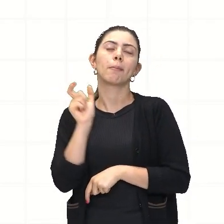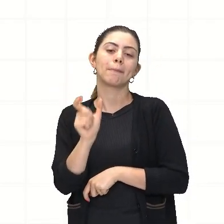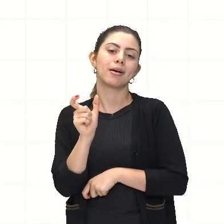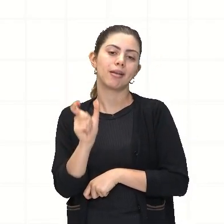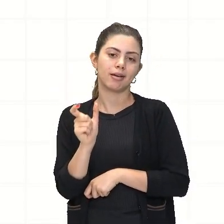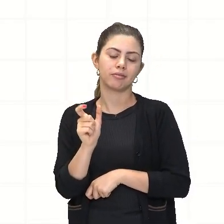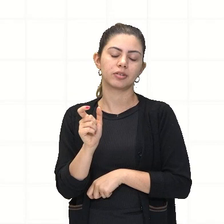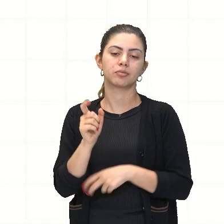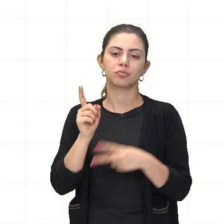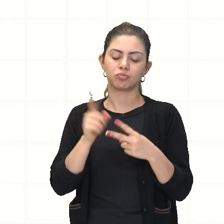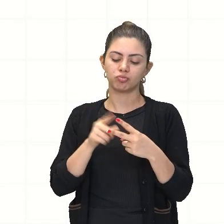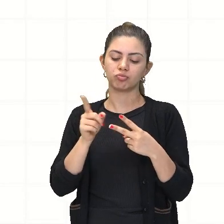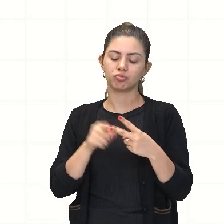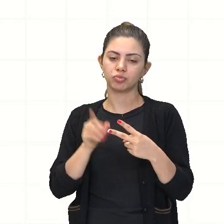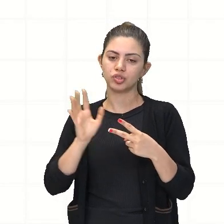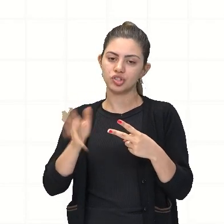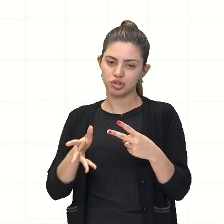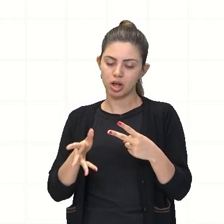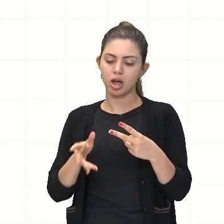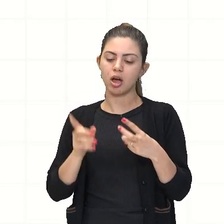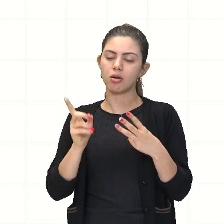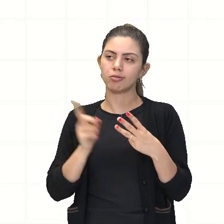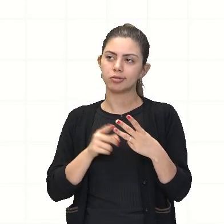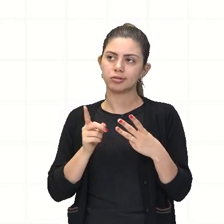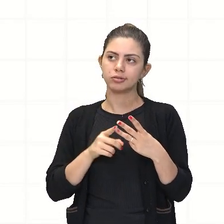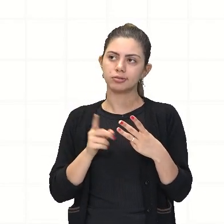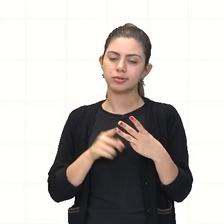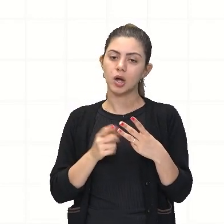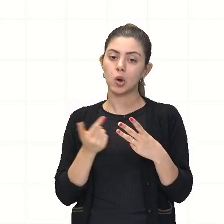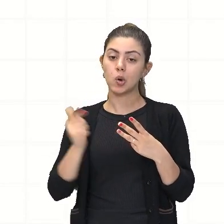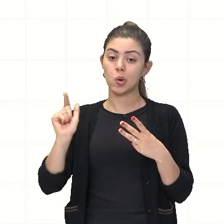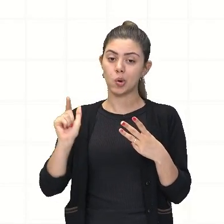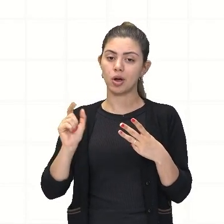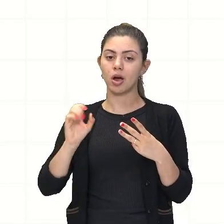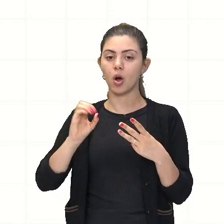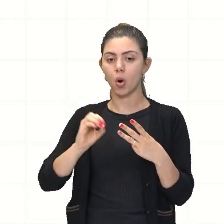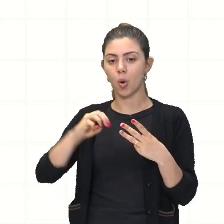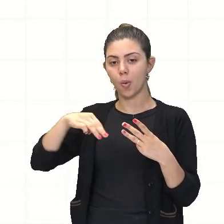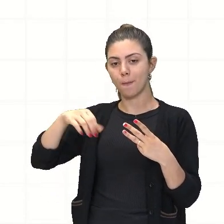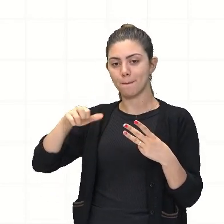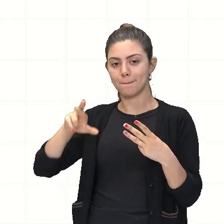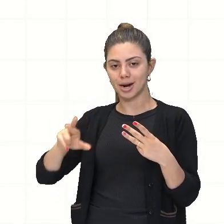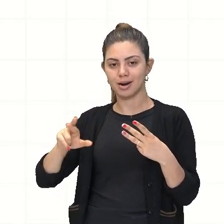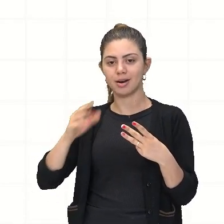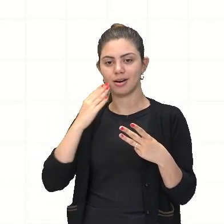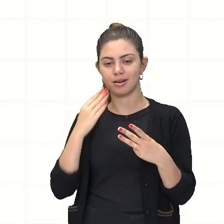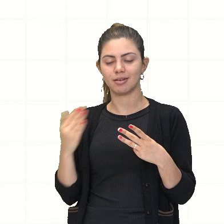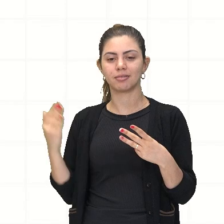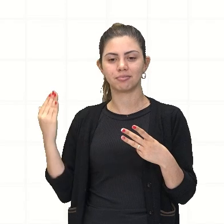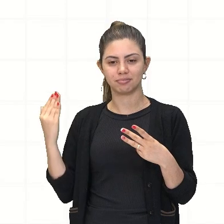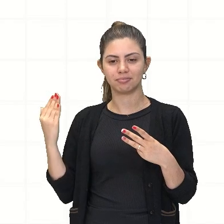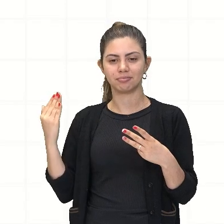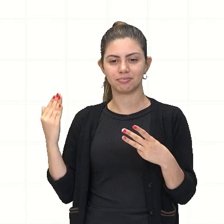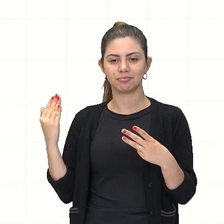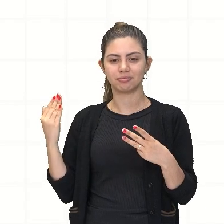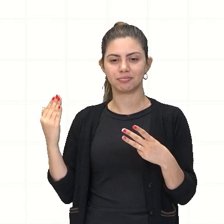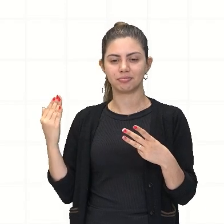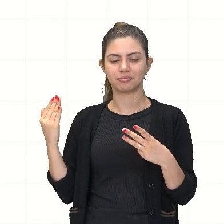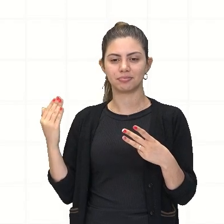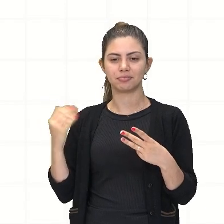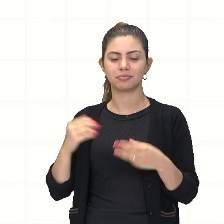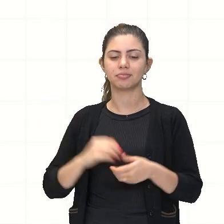Roma, construí mora. Eu posso construir Omar. Ó, olha aí.